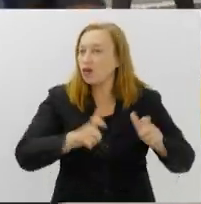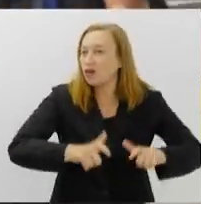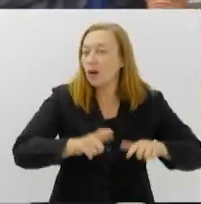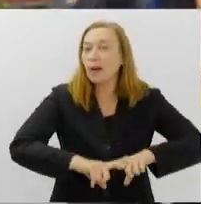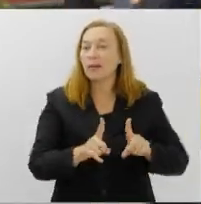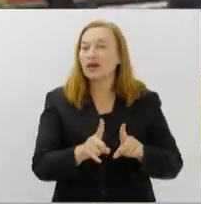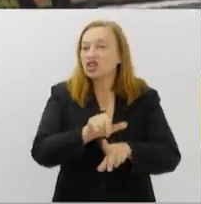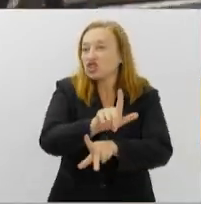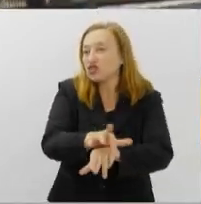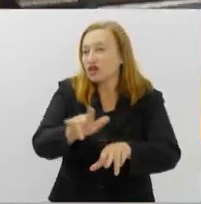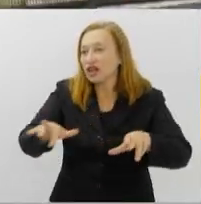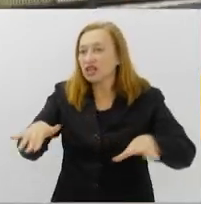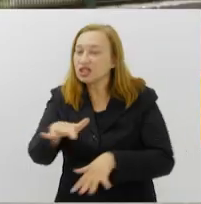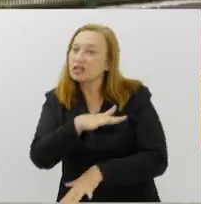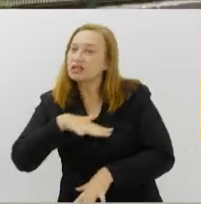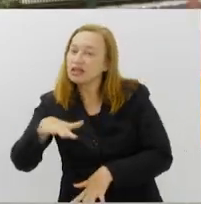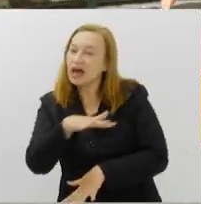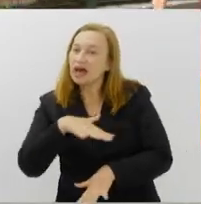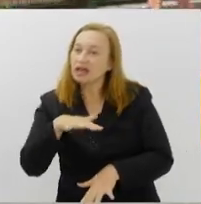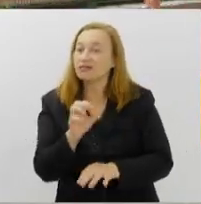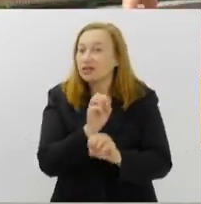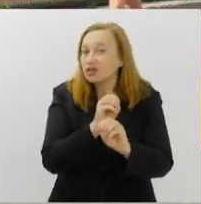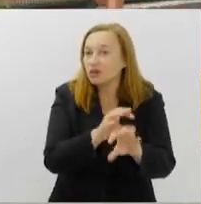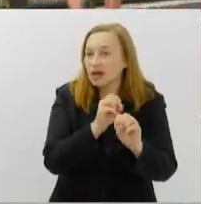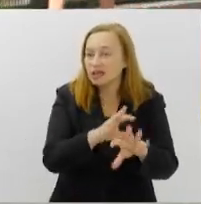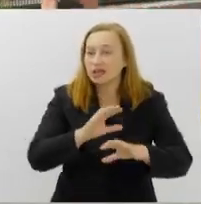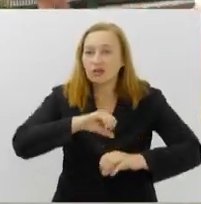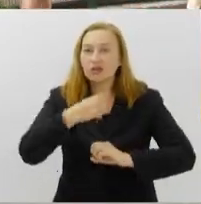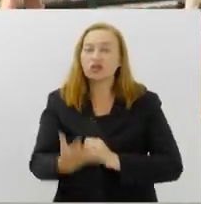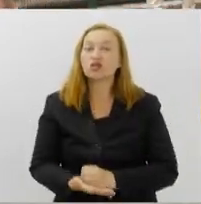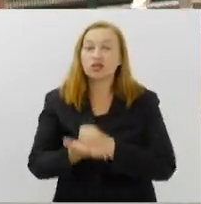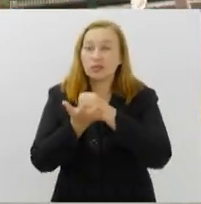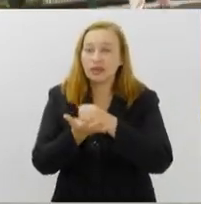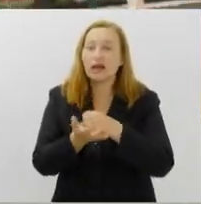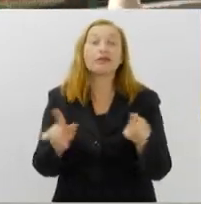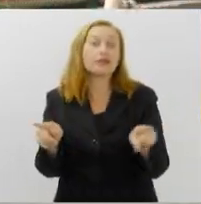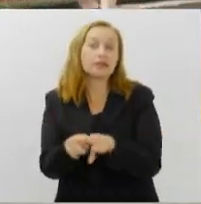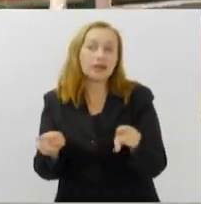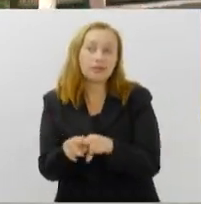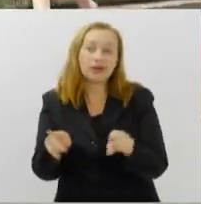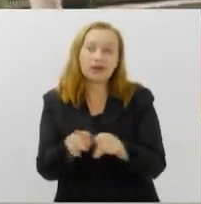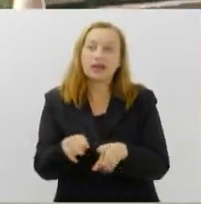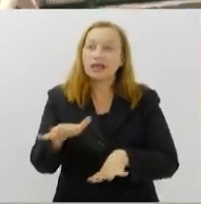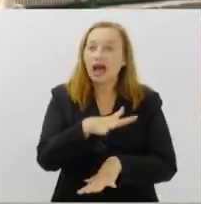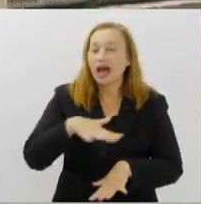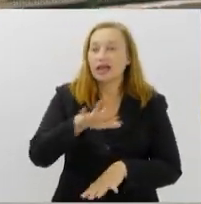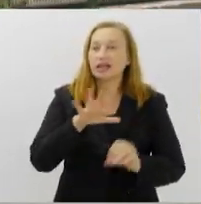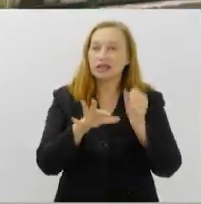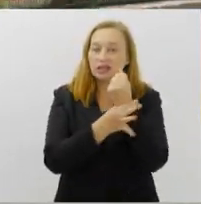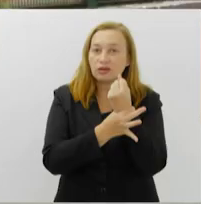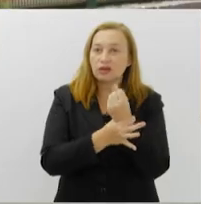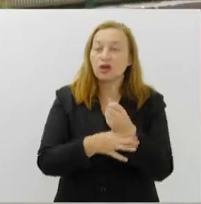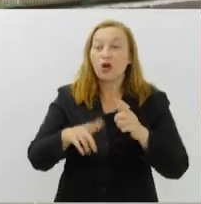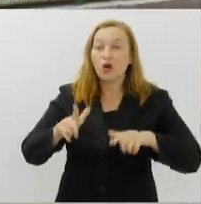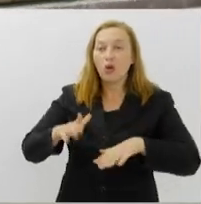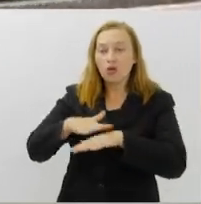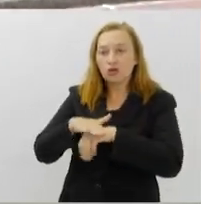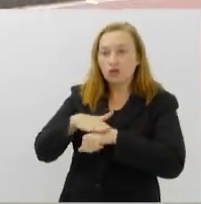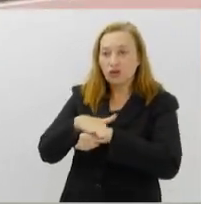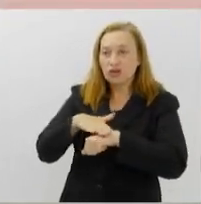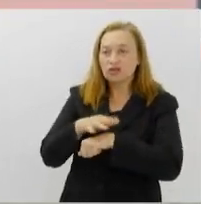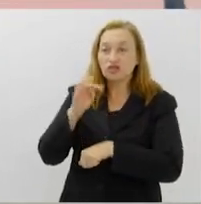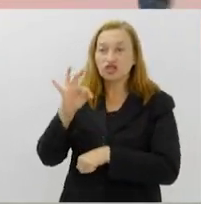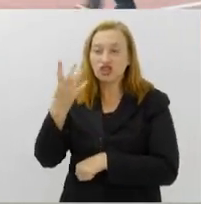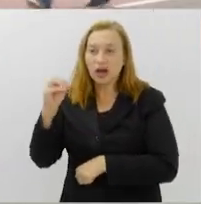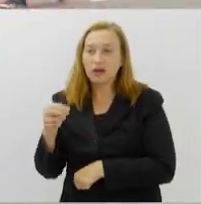diferentes áreas, em diferentes setores, como a educação, a sustentabilidade e também na área da segurança. Hoje a gente conversa com o Tiago Moura,